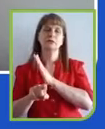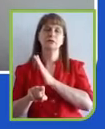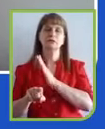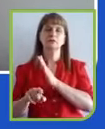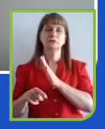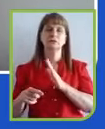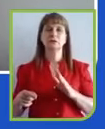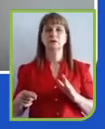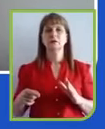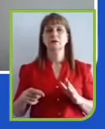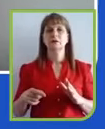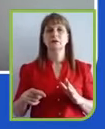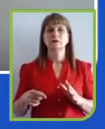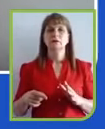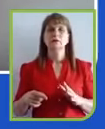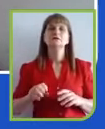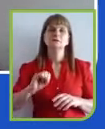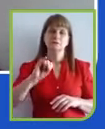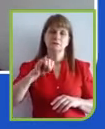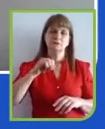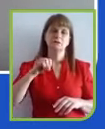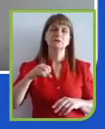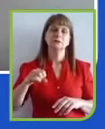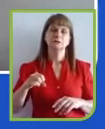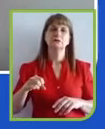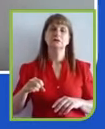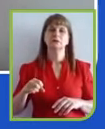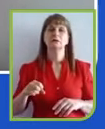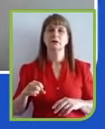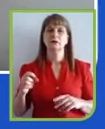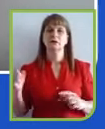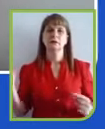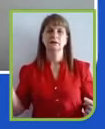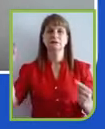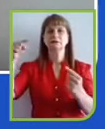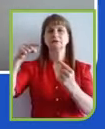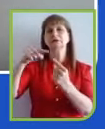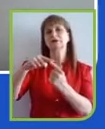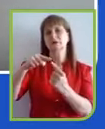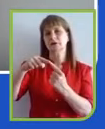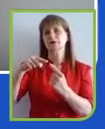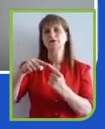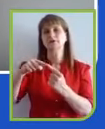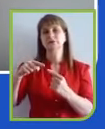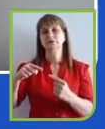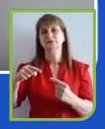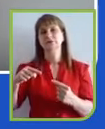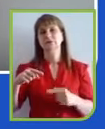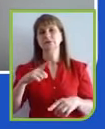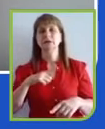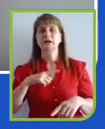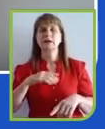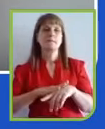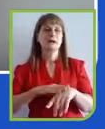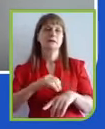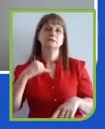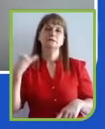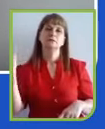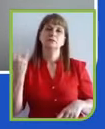certamente, sim, as causas assumem um papel cada vez mais importante na comunicação das marcas.